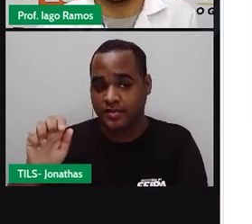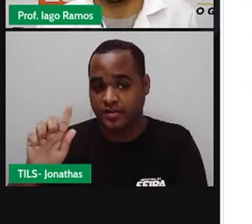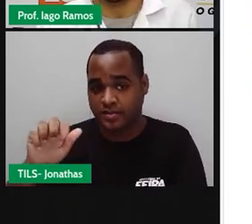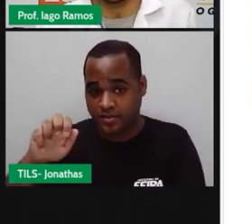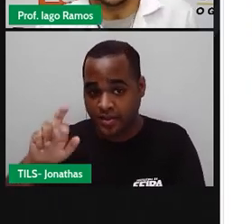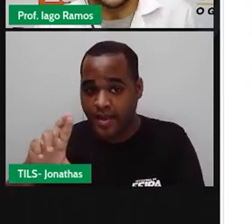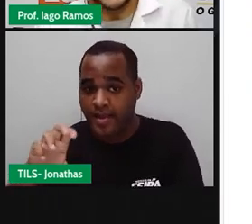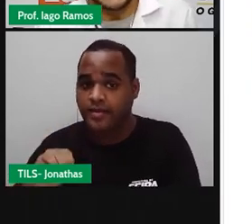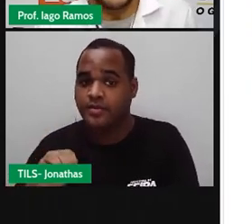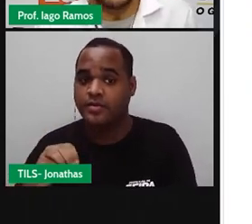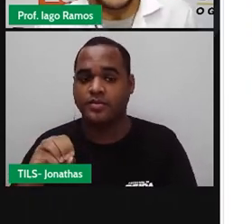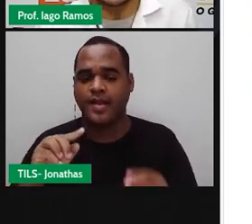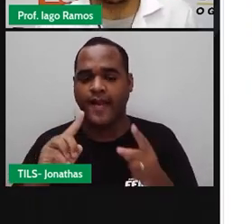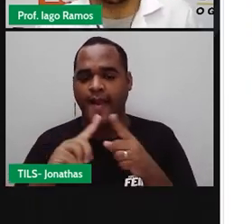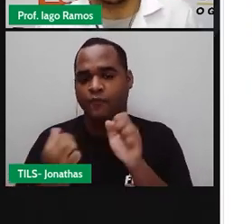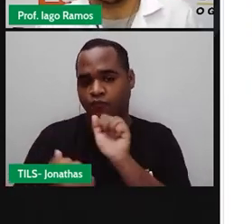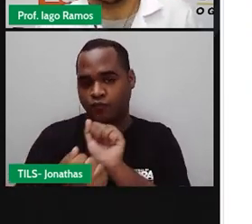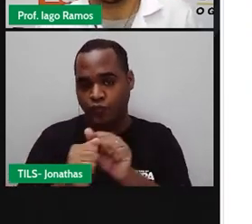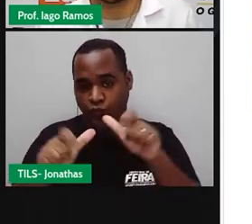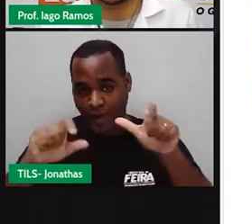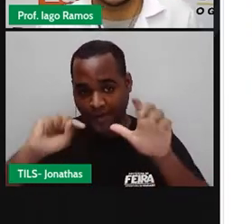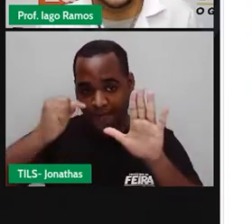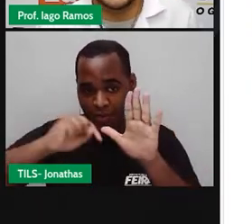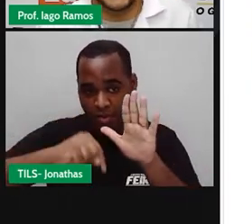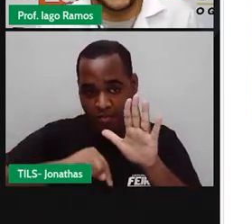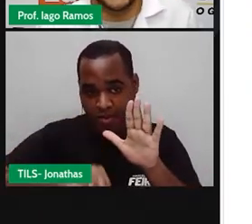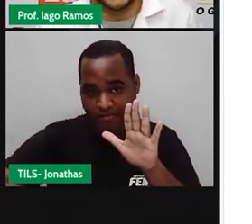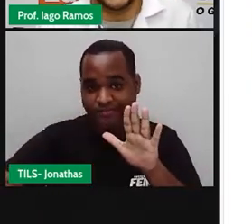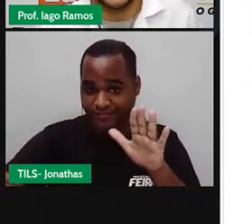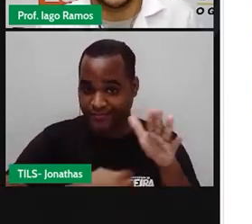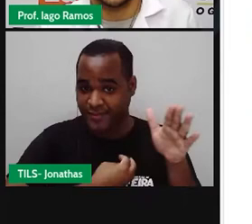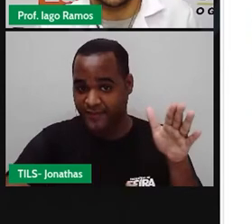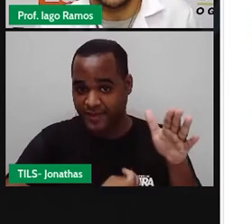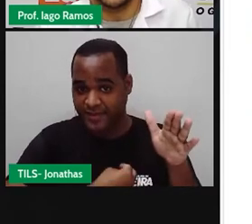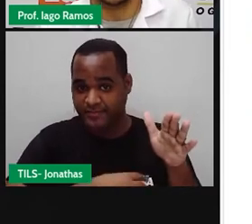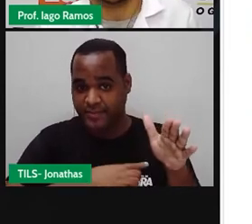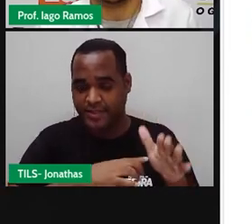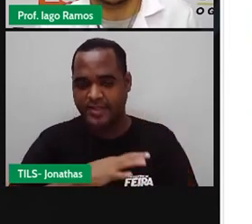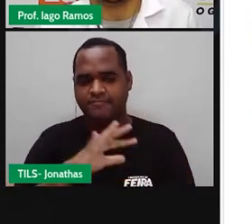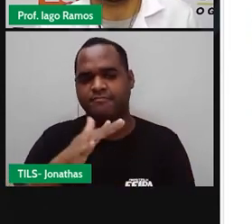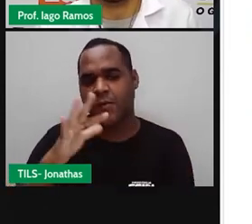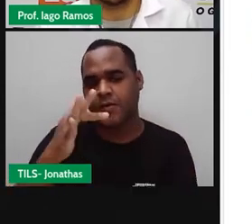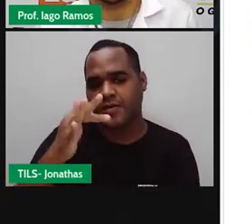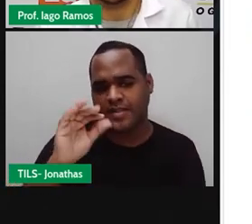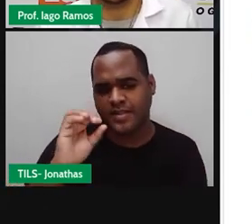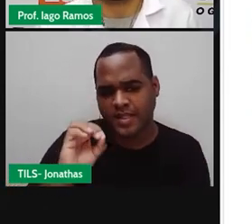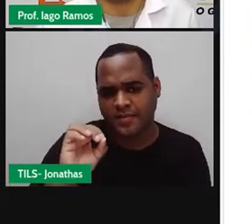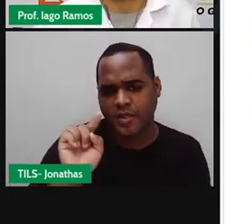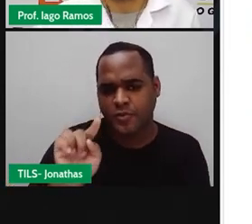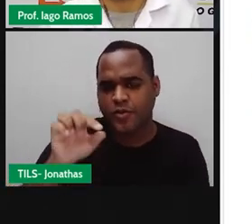segue como o local mais profundo dos oceanos, com 10